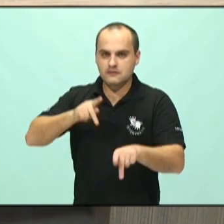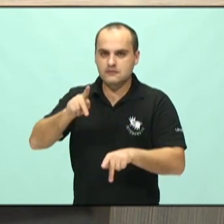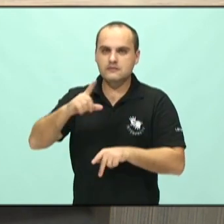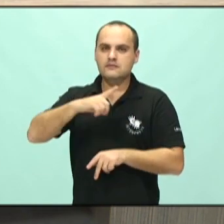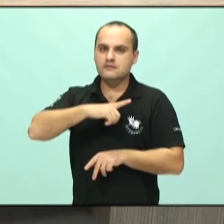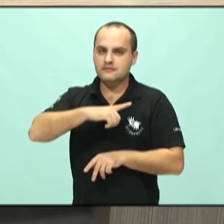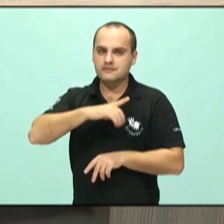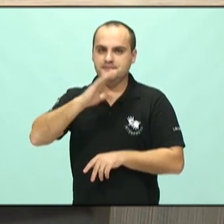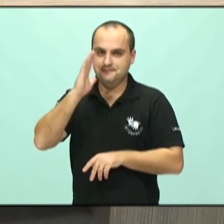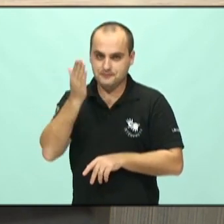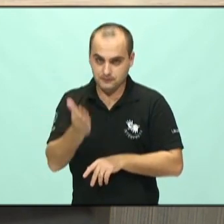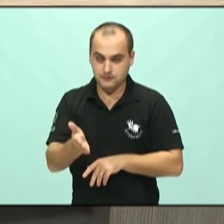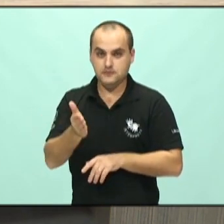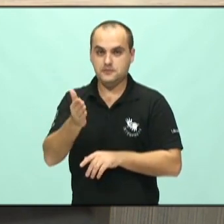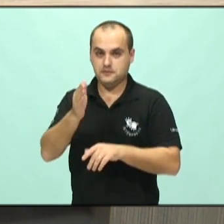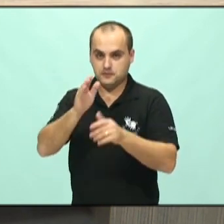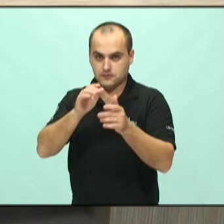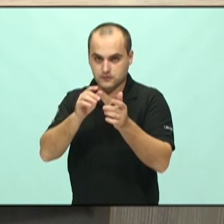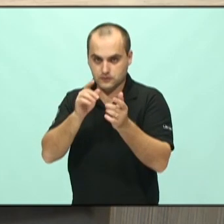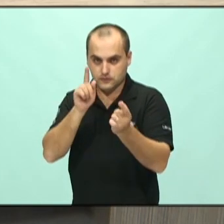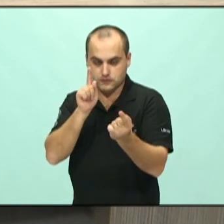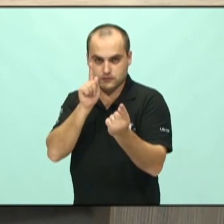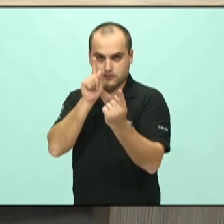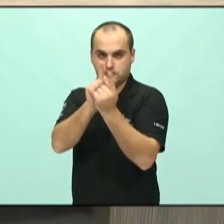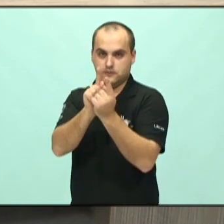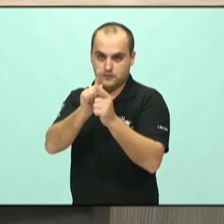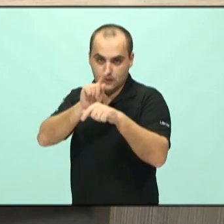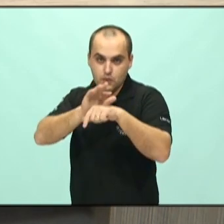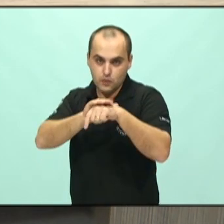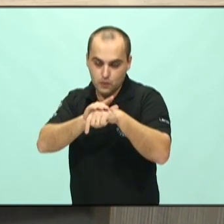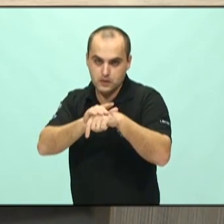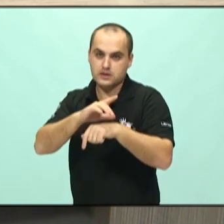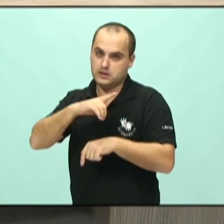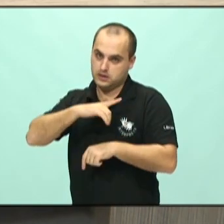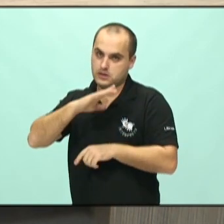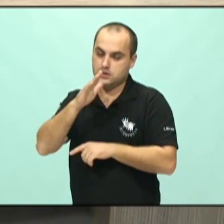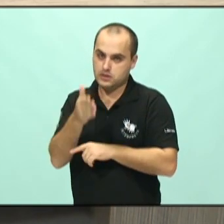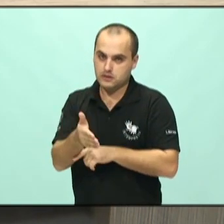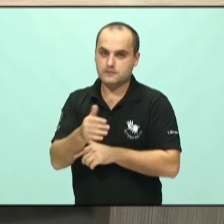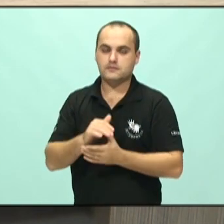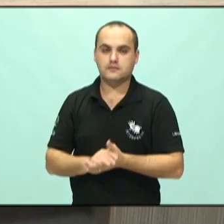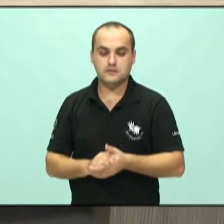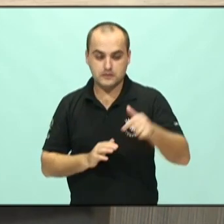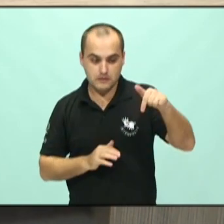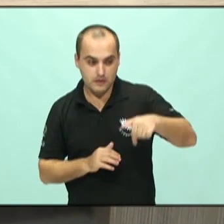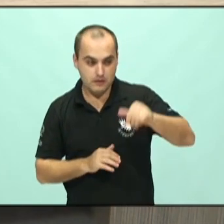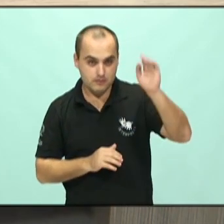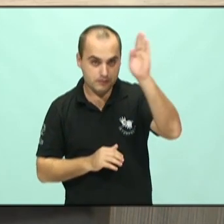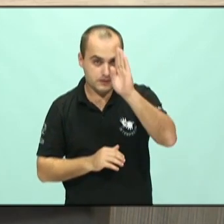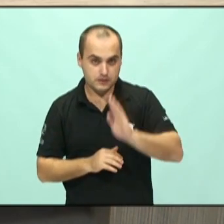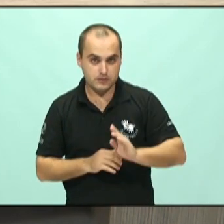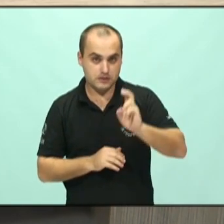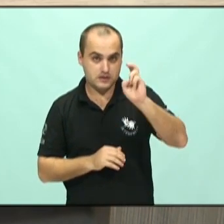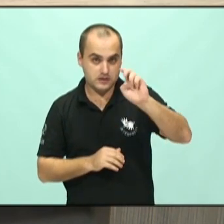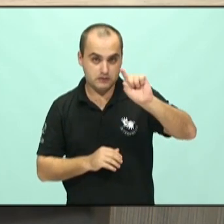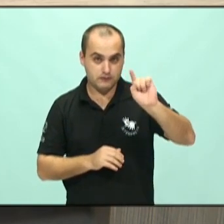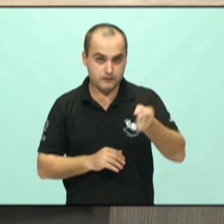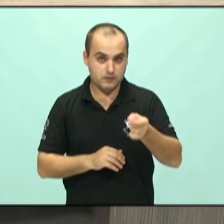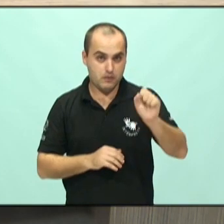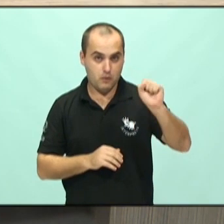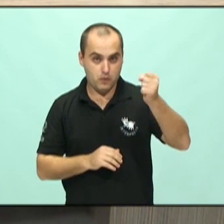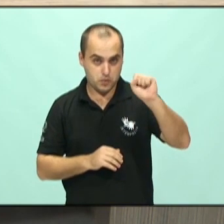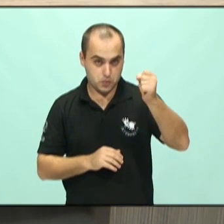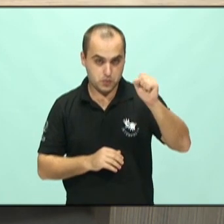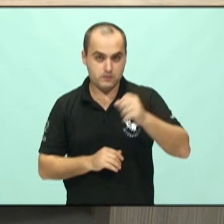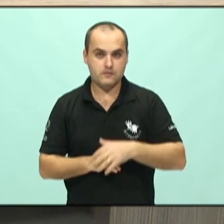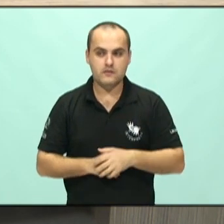diagnóstico, na verdade, né? Porque tem todos os que não têm o diagnóstico. No Brasil, 5,8%, um índice maior do que a média mundial.